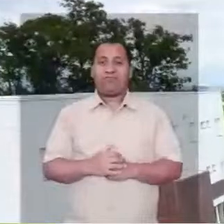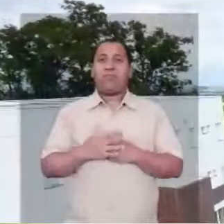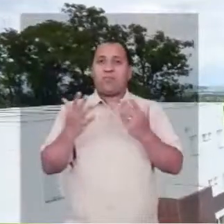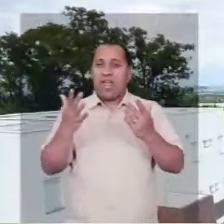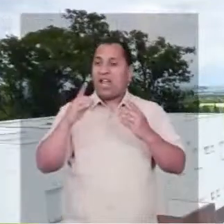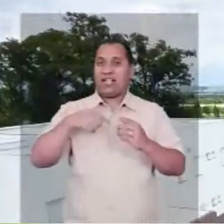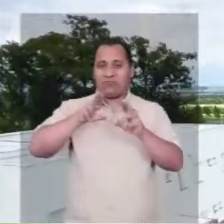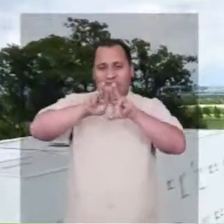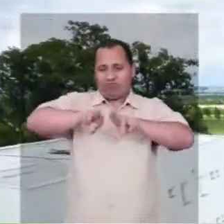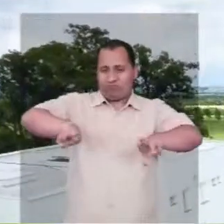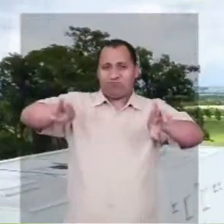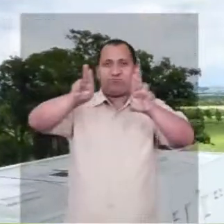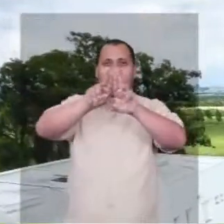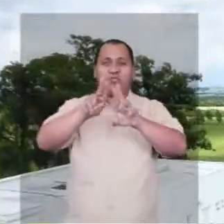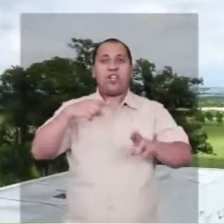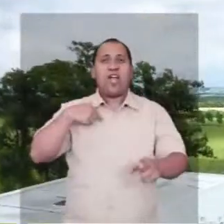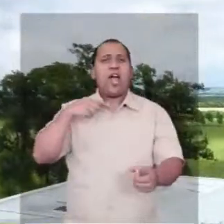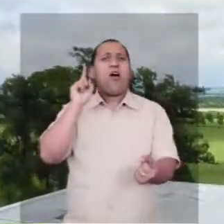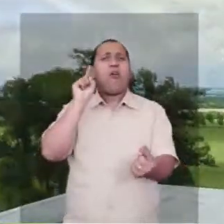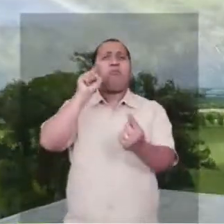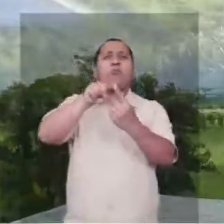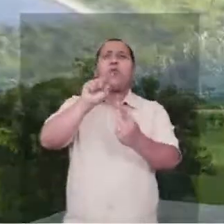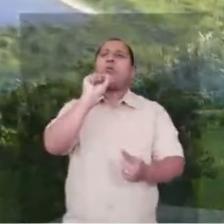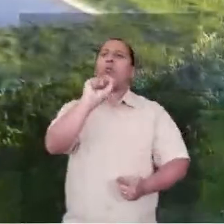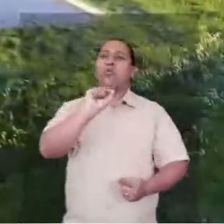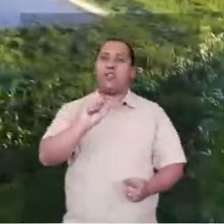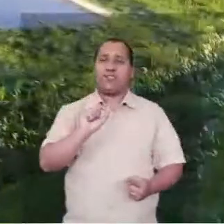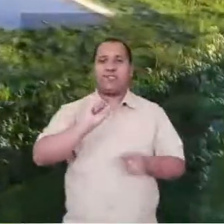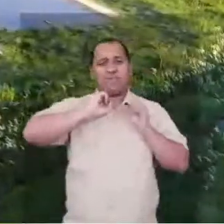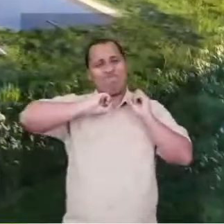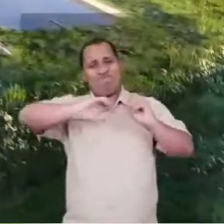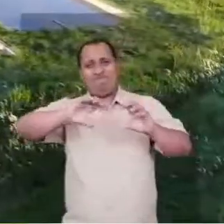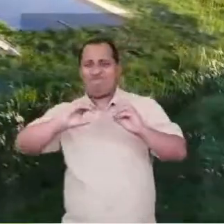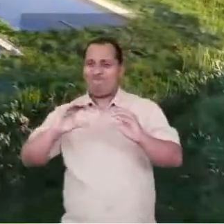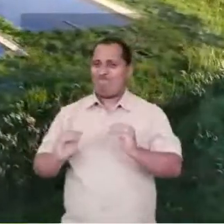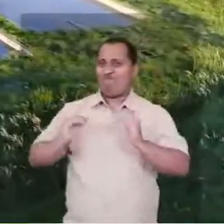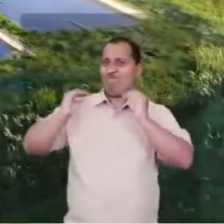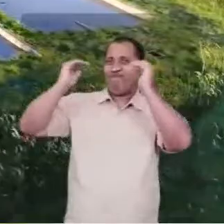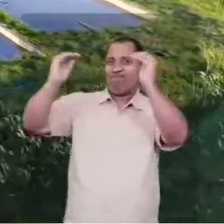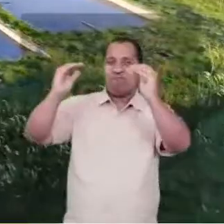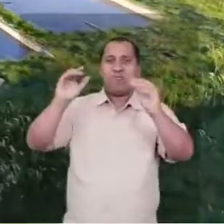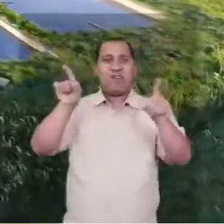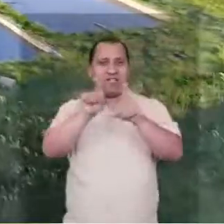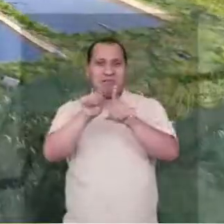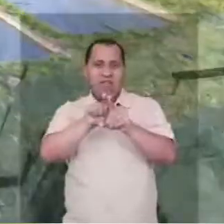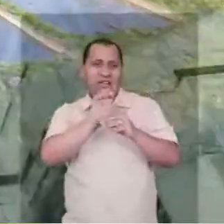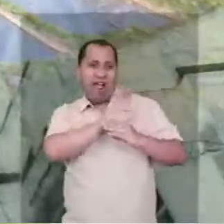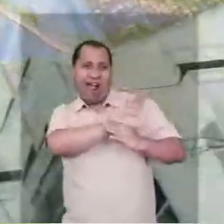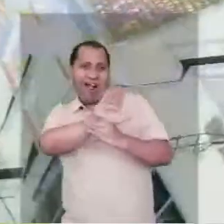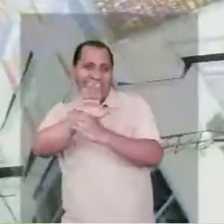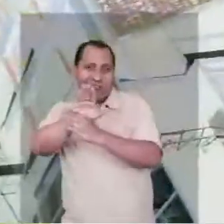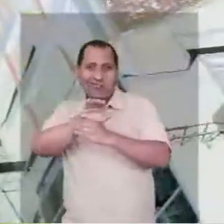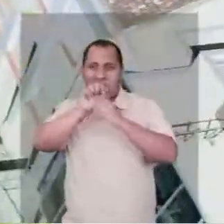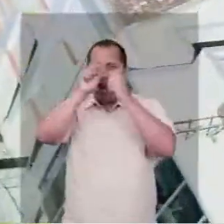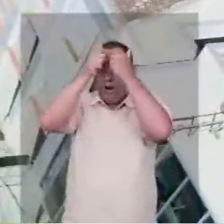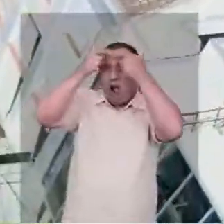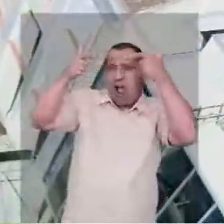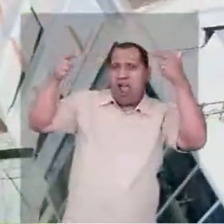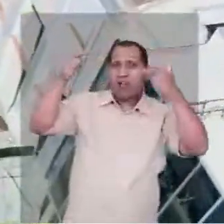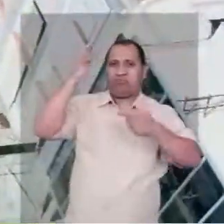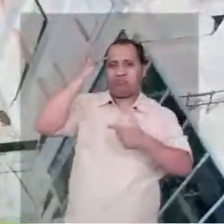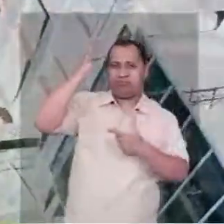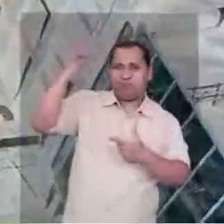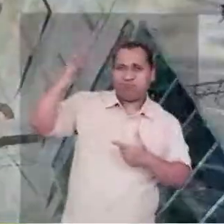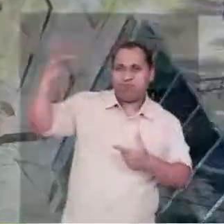Pampa, uma universidade que tem por finalidade a educação superior e a produção de conhecimento